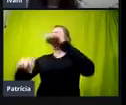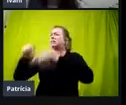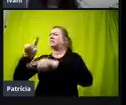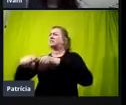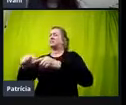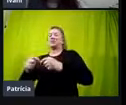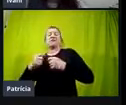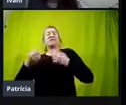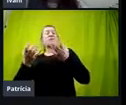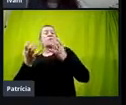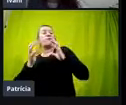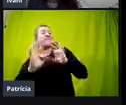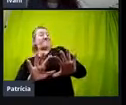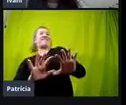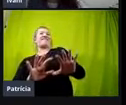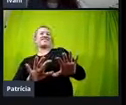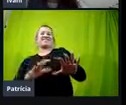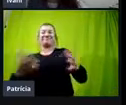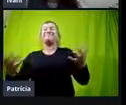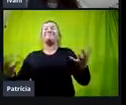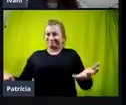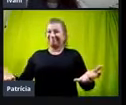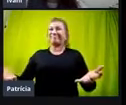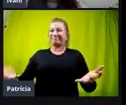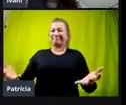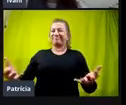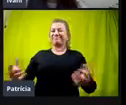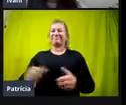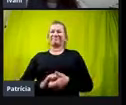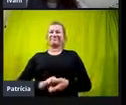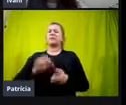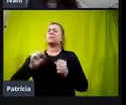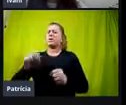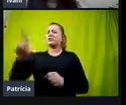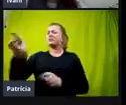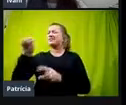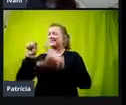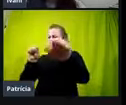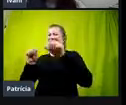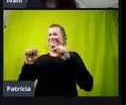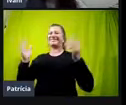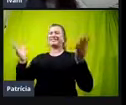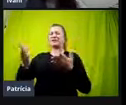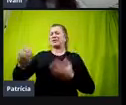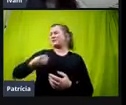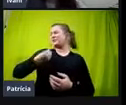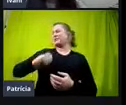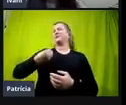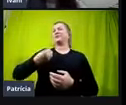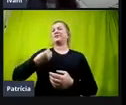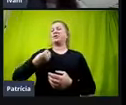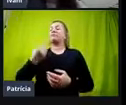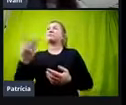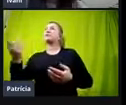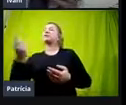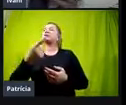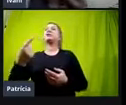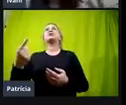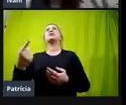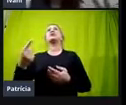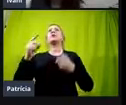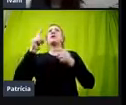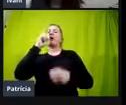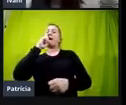recurso, né? Então, as formas mesmo, a gente já viveu isso, né, de a gente chegar, a mãe